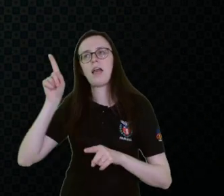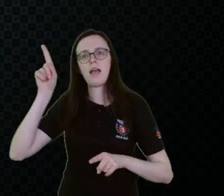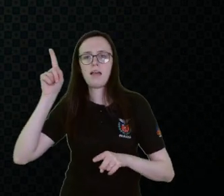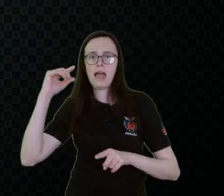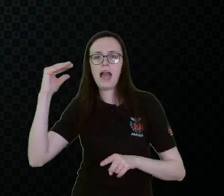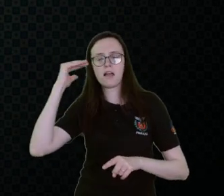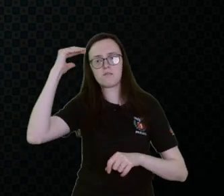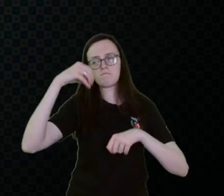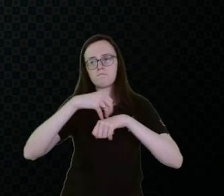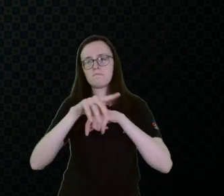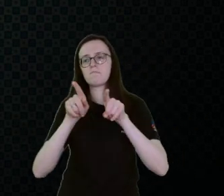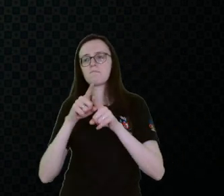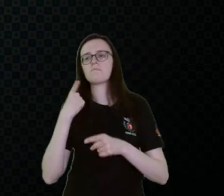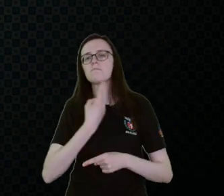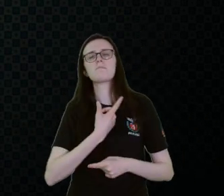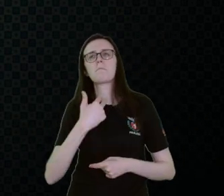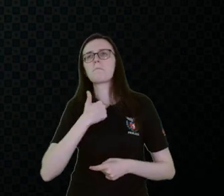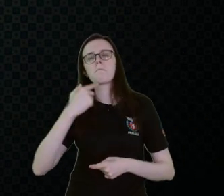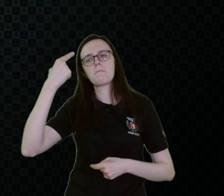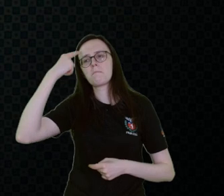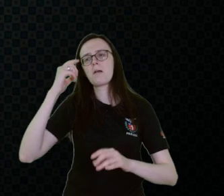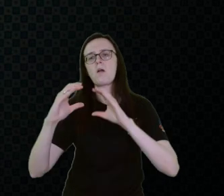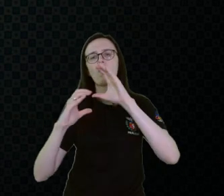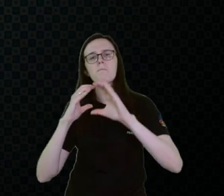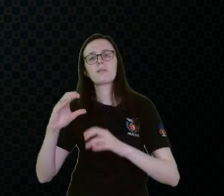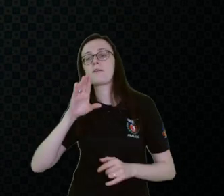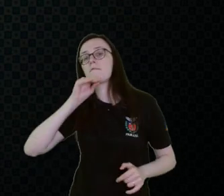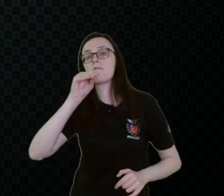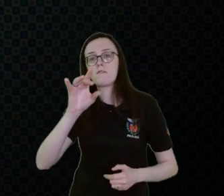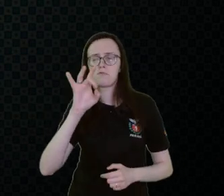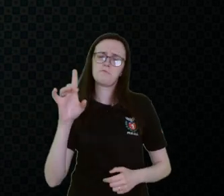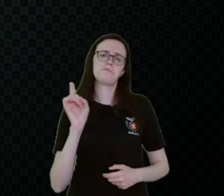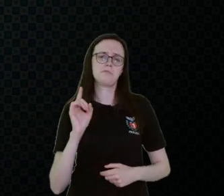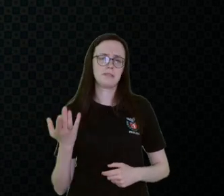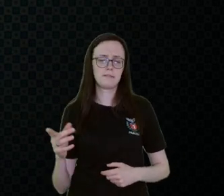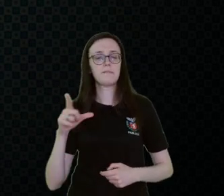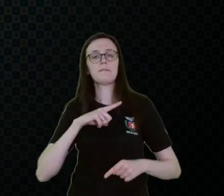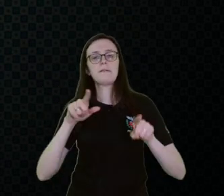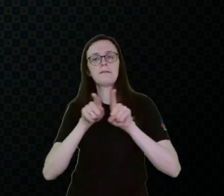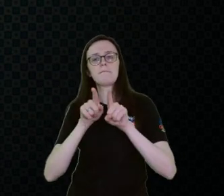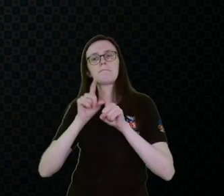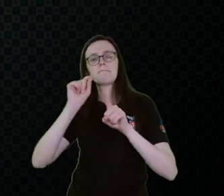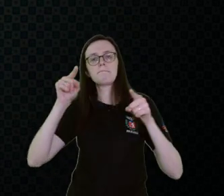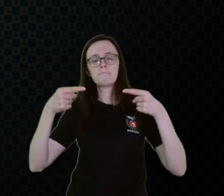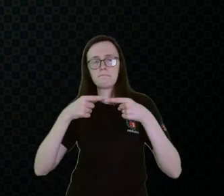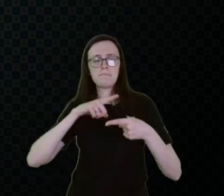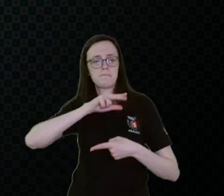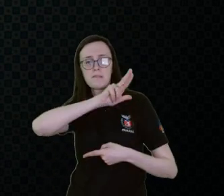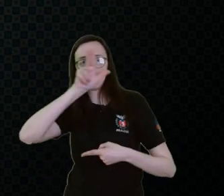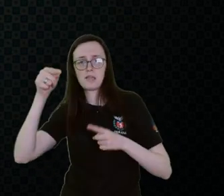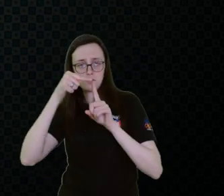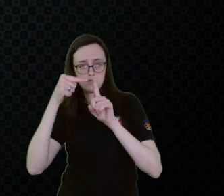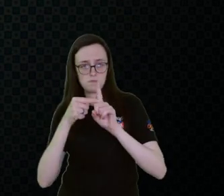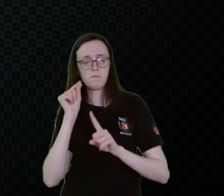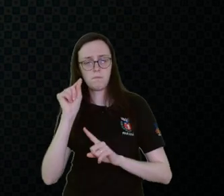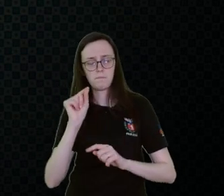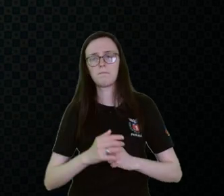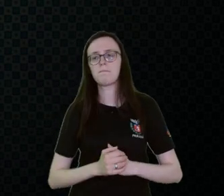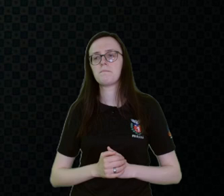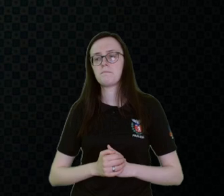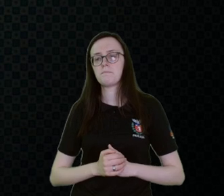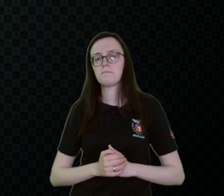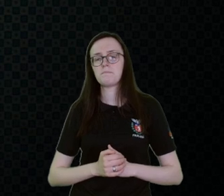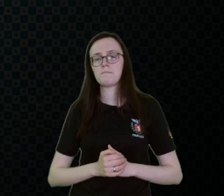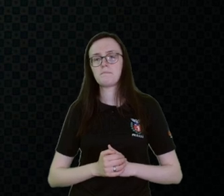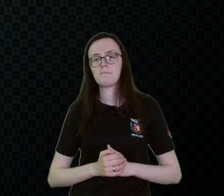gente não pode pensar em comunicação com fala, né? Existe uma questão da ecolalia, por exemplo, tá? Que essa